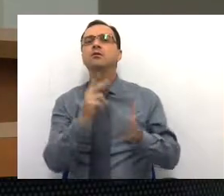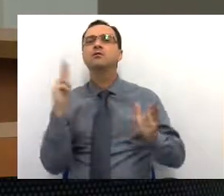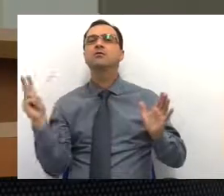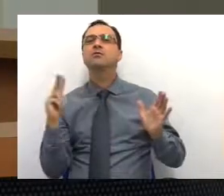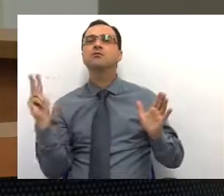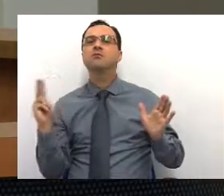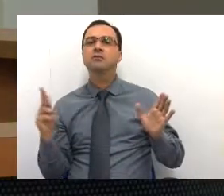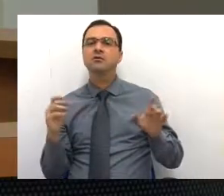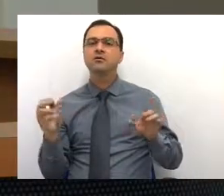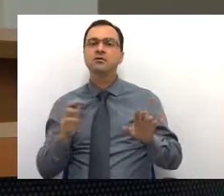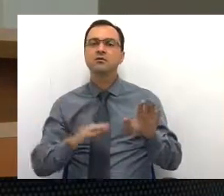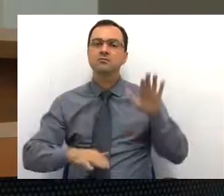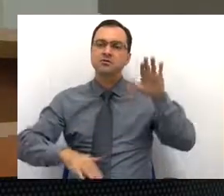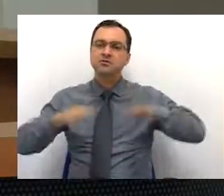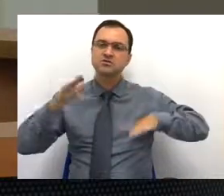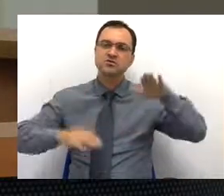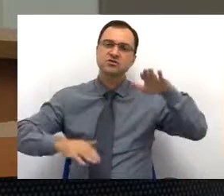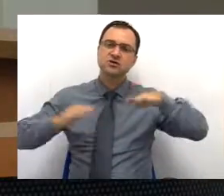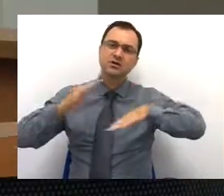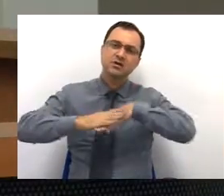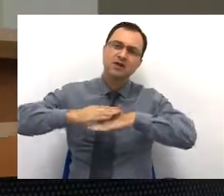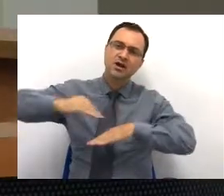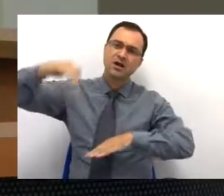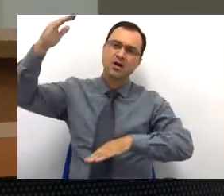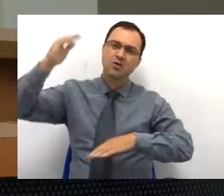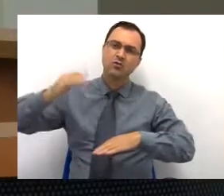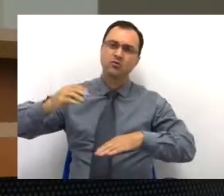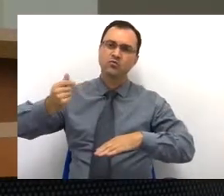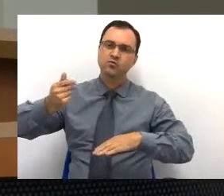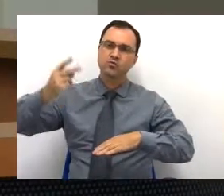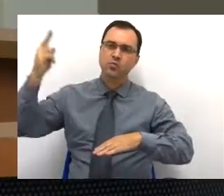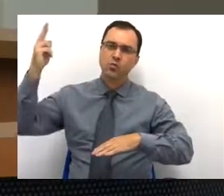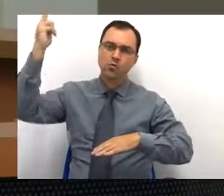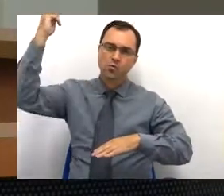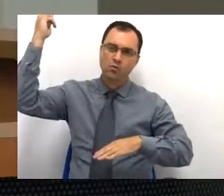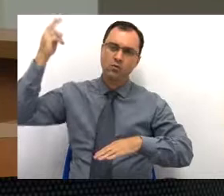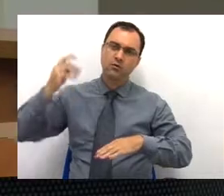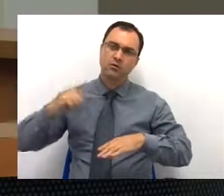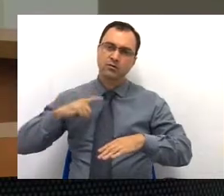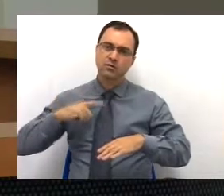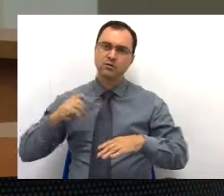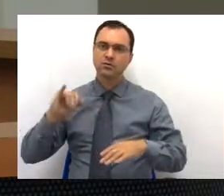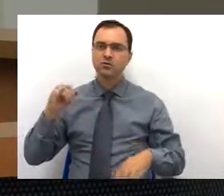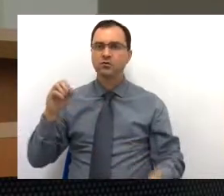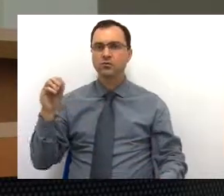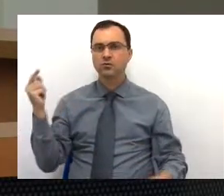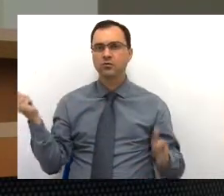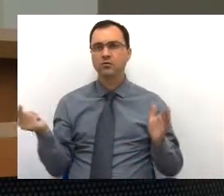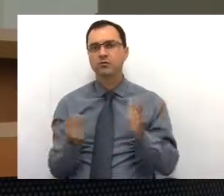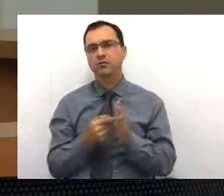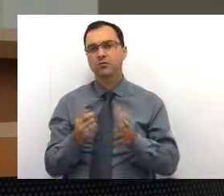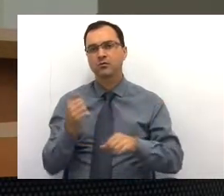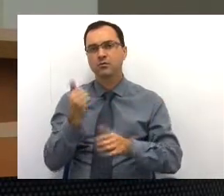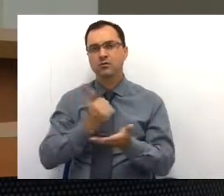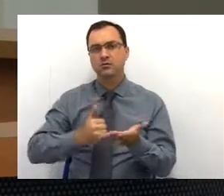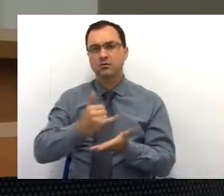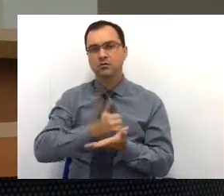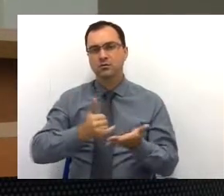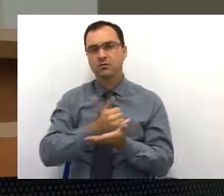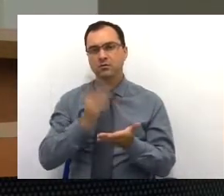referentes à média e alta complexidade, que são os valores mais altos aonde nós temos. E onde o objetivo aí da atenção básica